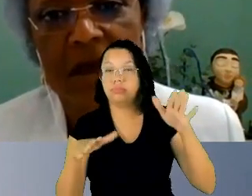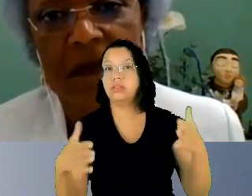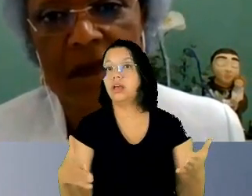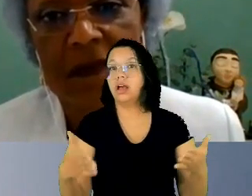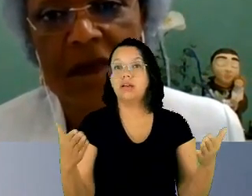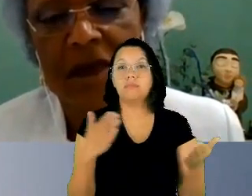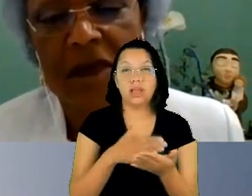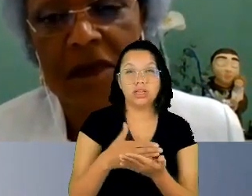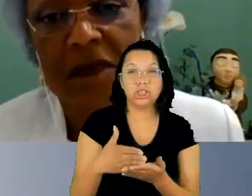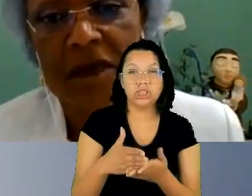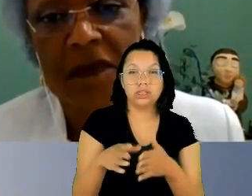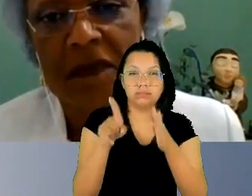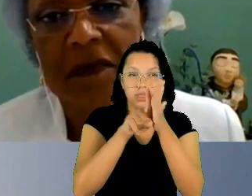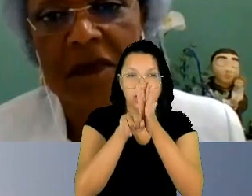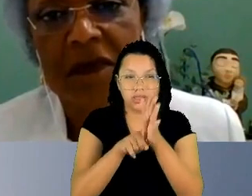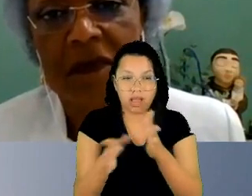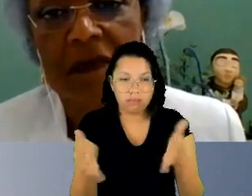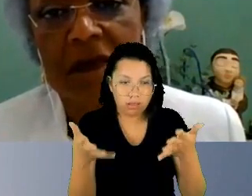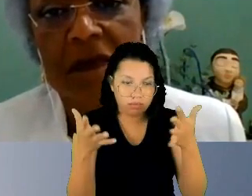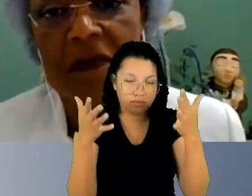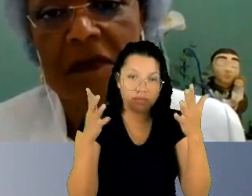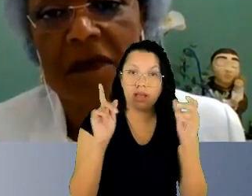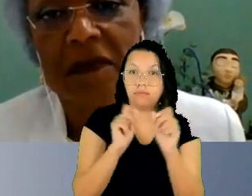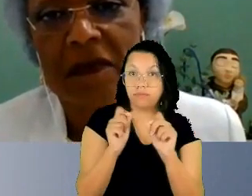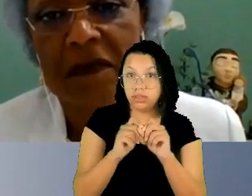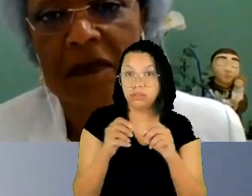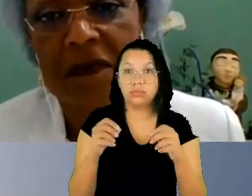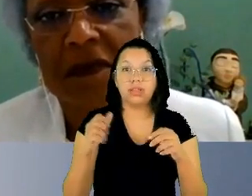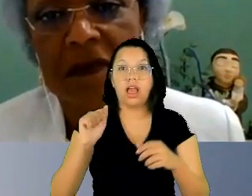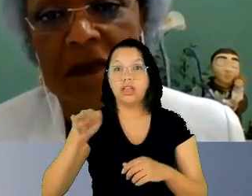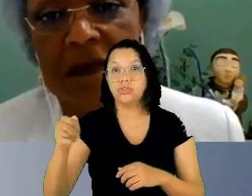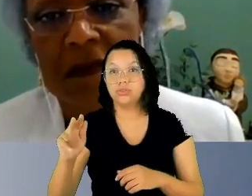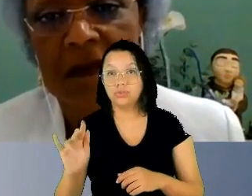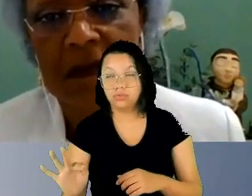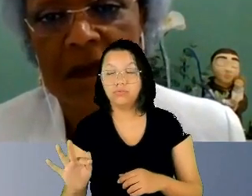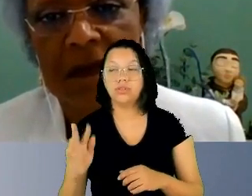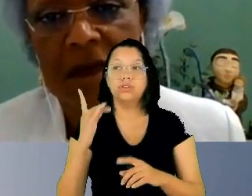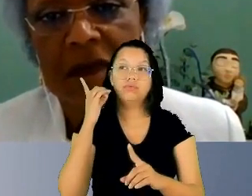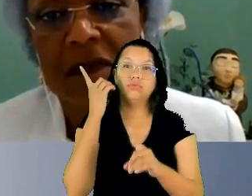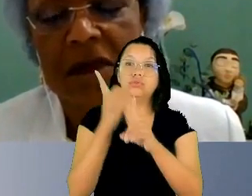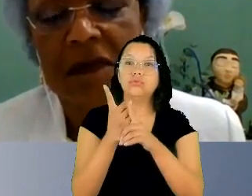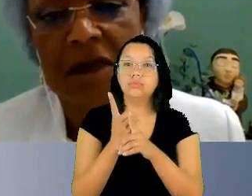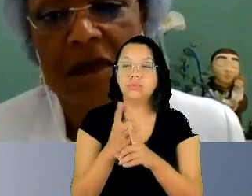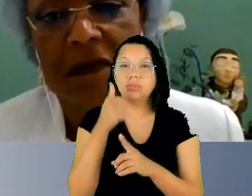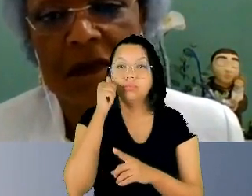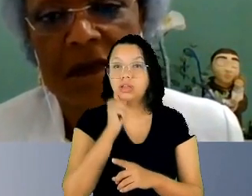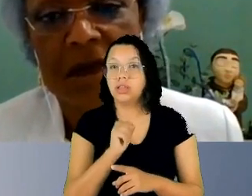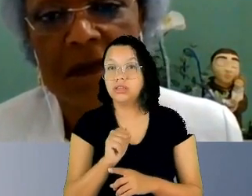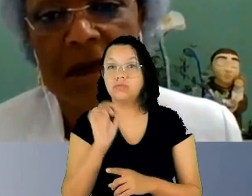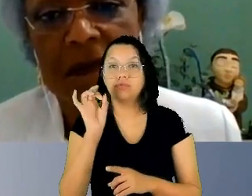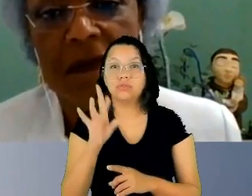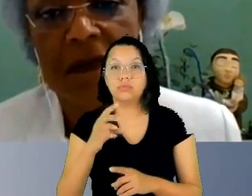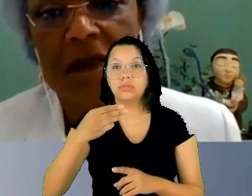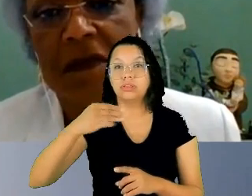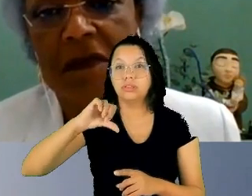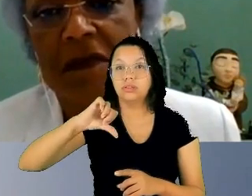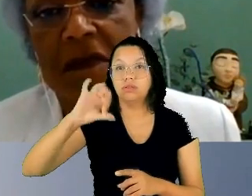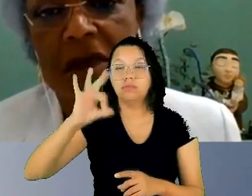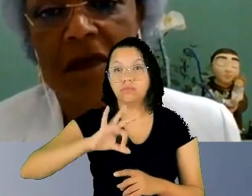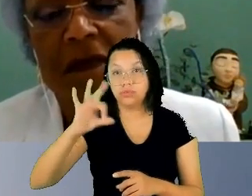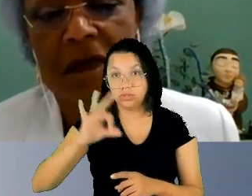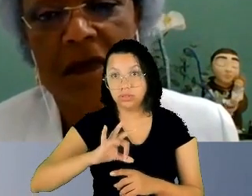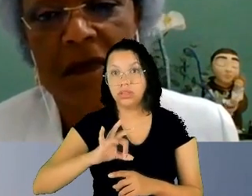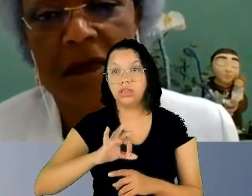e realizadas pela Agilfimulheres que nós descobrimos que as mulheres são apenas 39% dos cargos do poder judiciário que desses